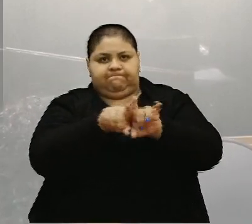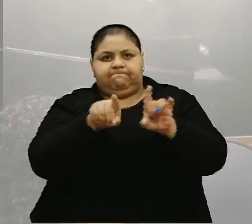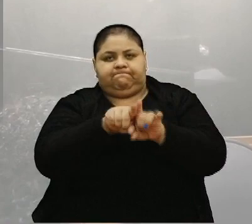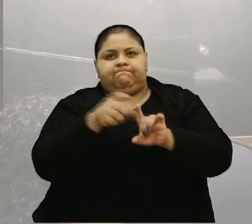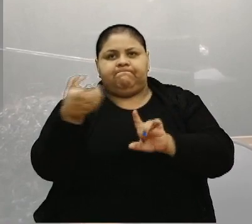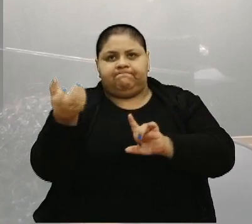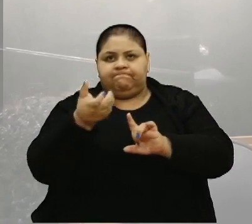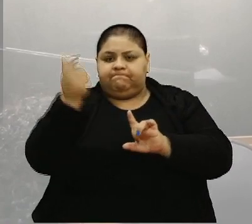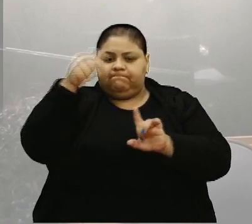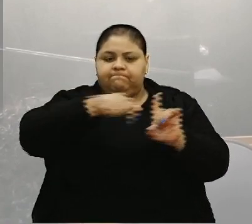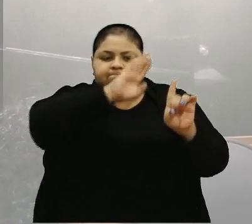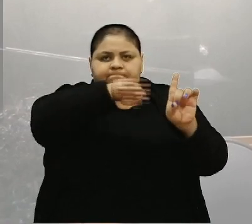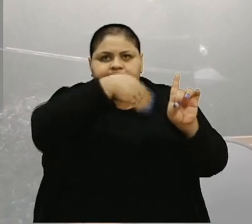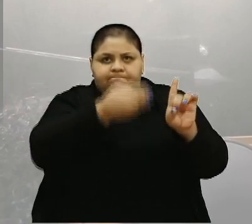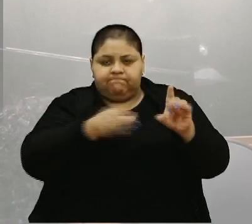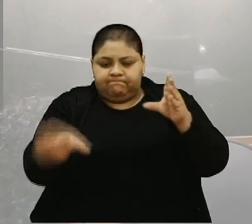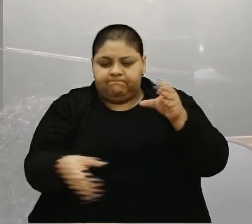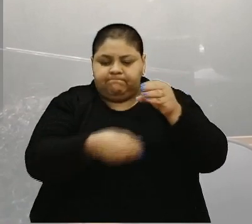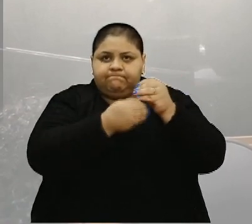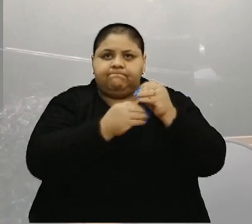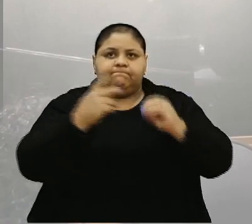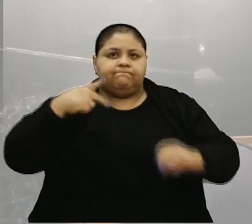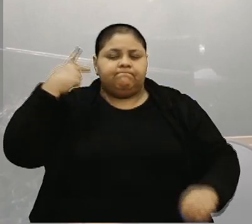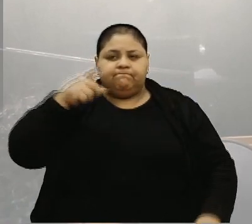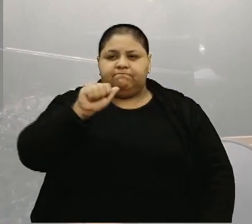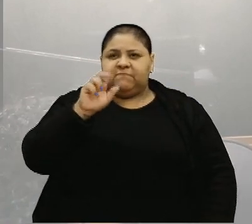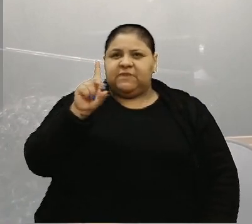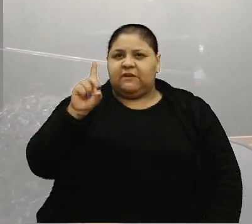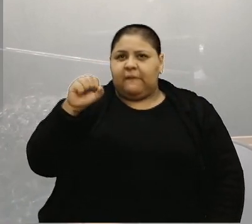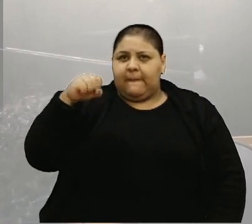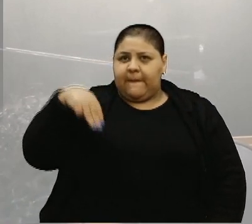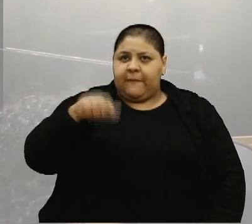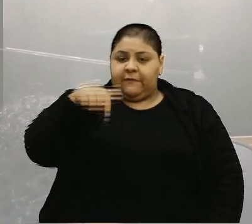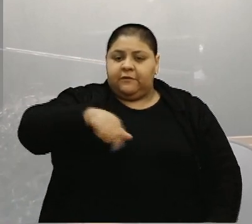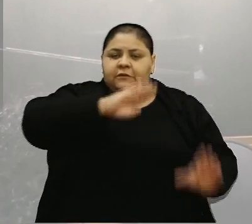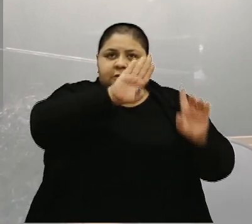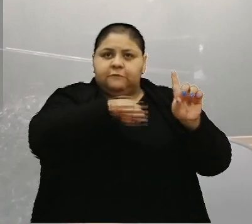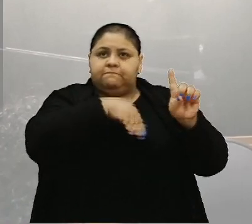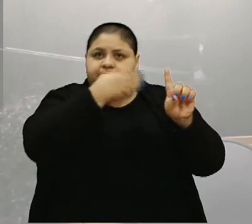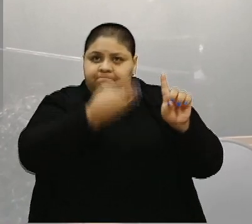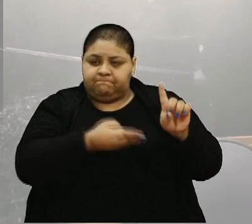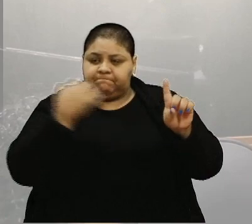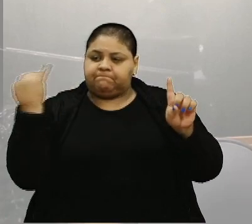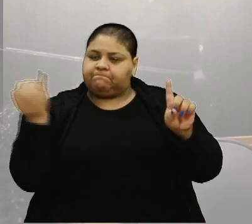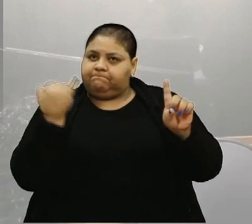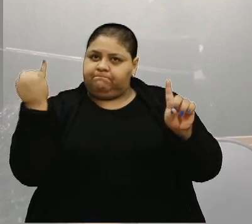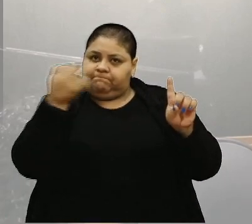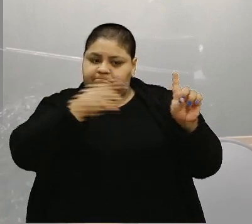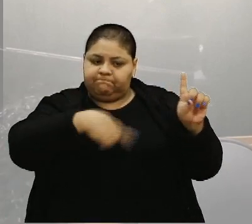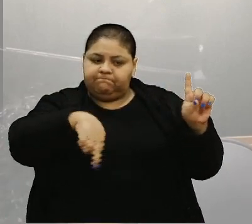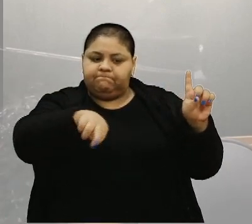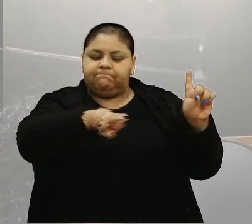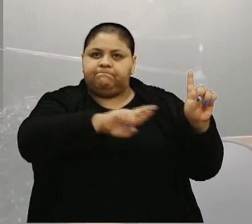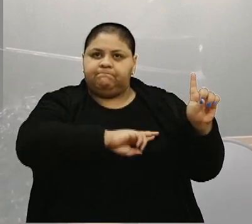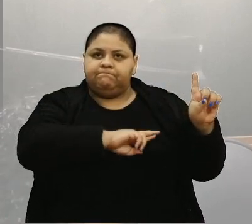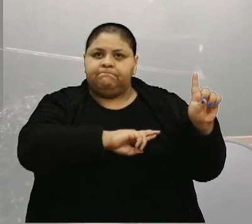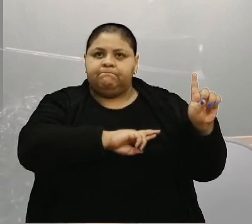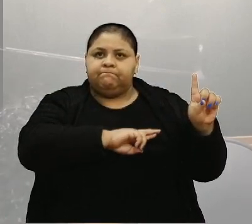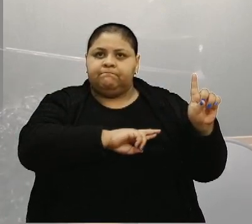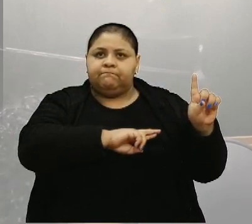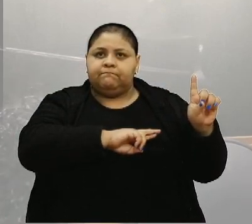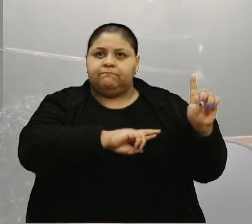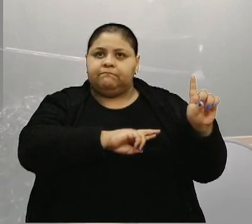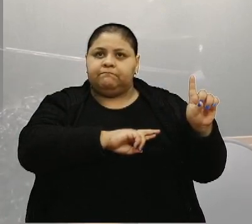nessa homenagem, me somar ao então vereador Adam Heck, nessa homenagem tão importante a essa religião, eminentemente